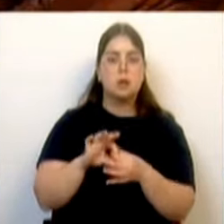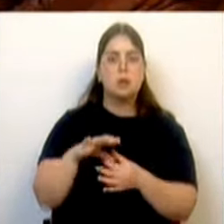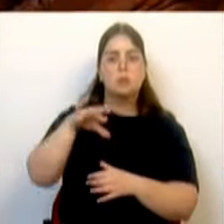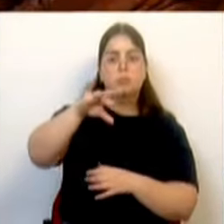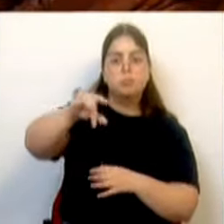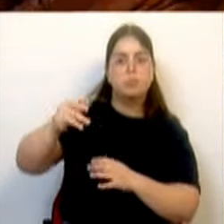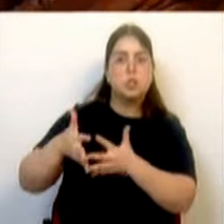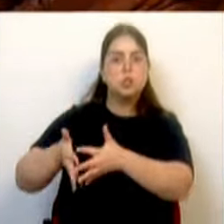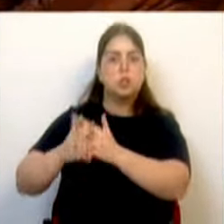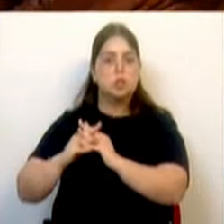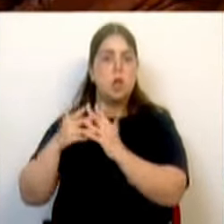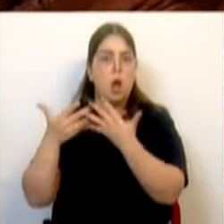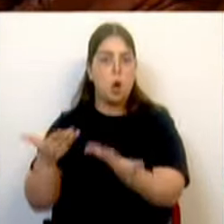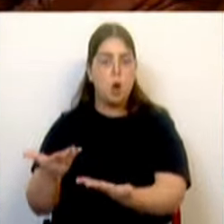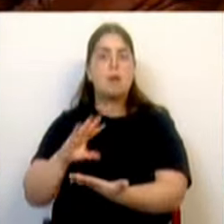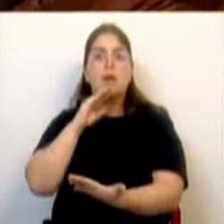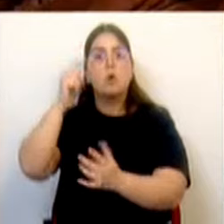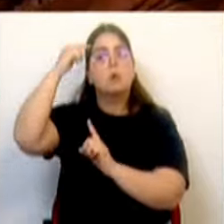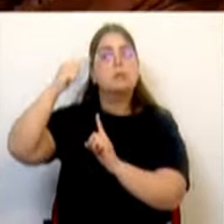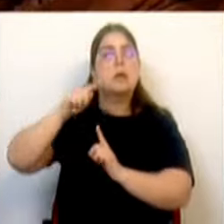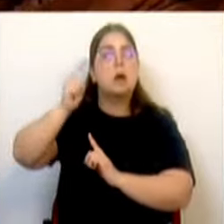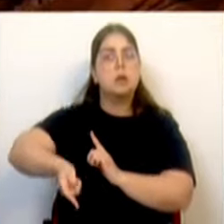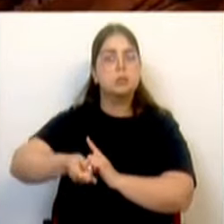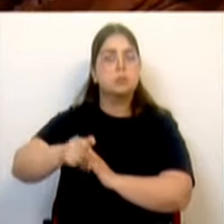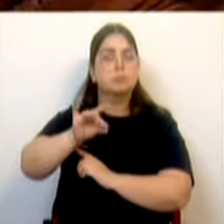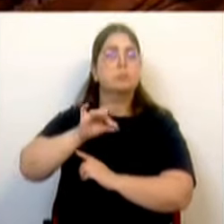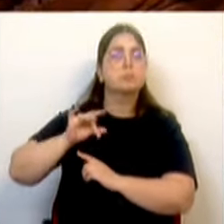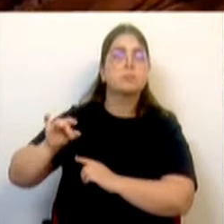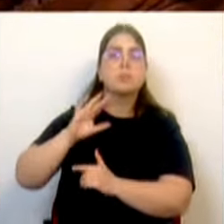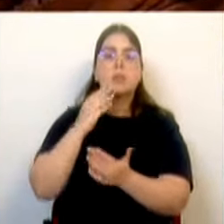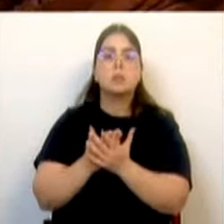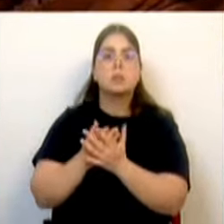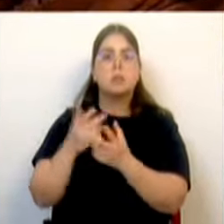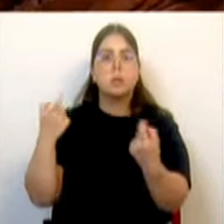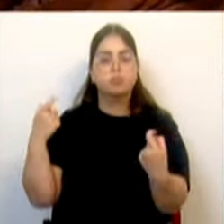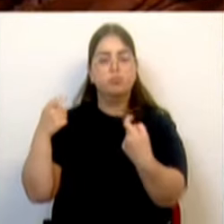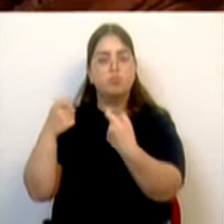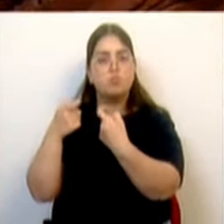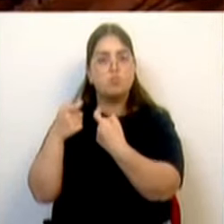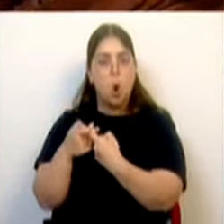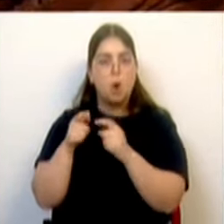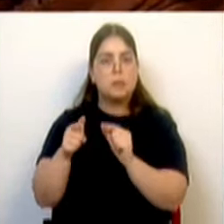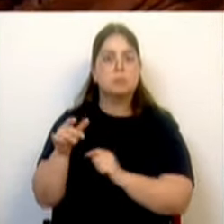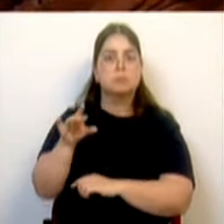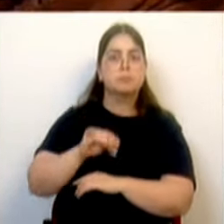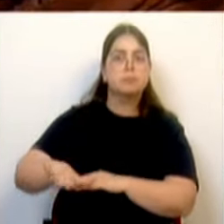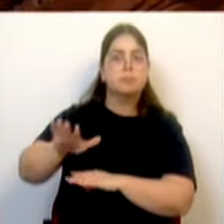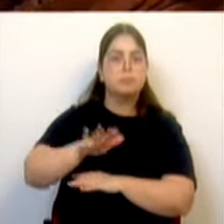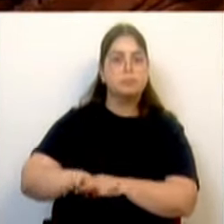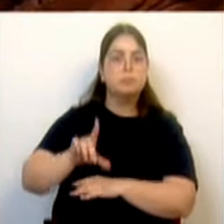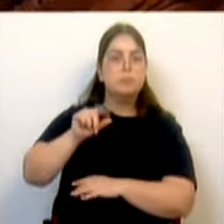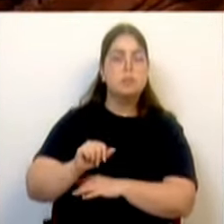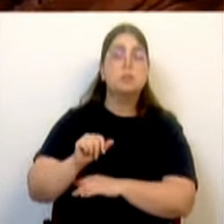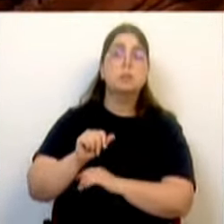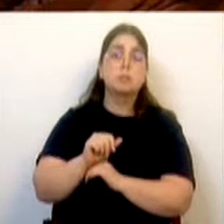atuais infraestruturas de Calas da Rainha, Peniche e Torres Vedras, para a sua adequação a um novo contexto e ao novo papel